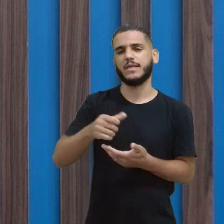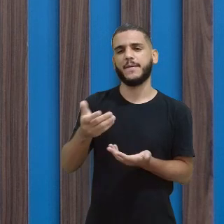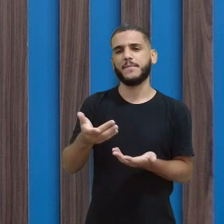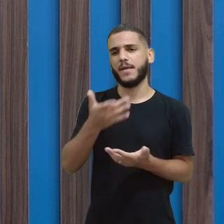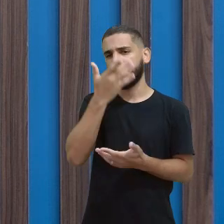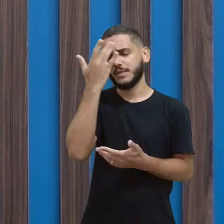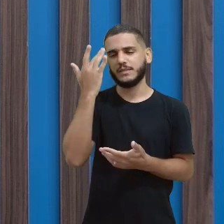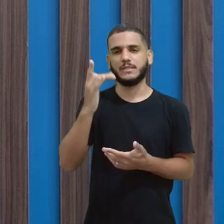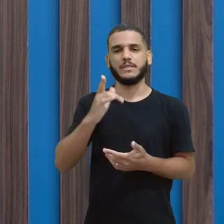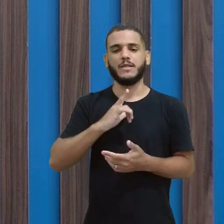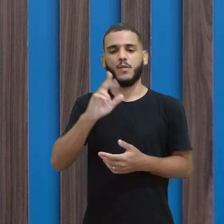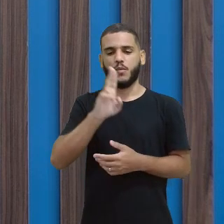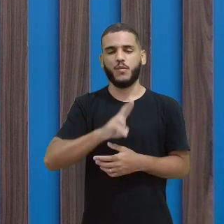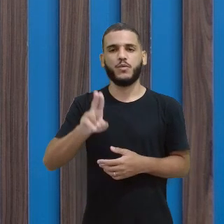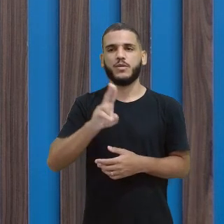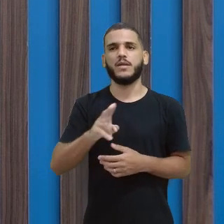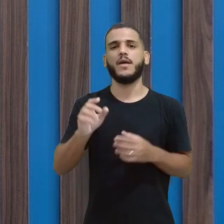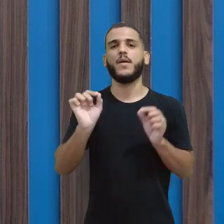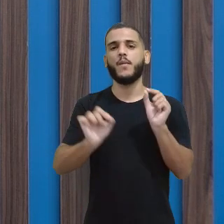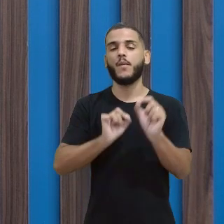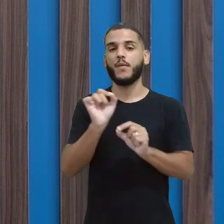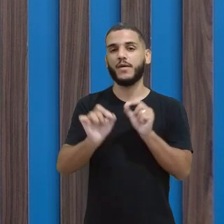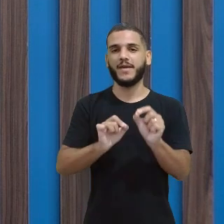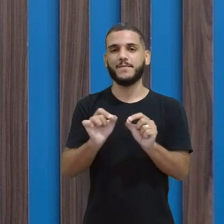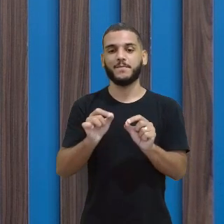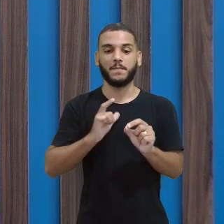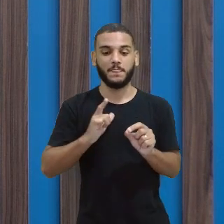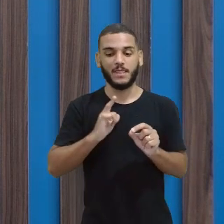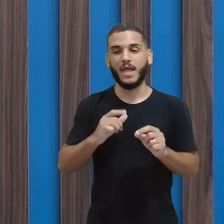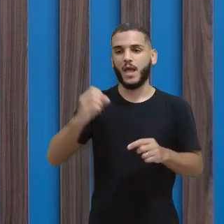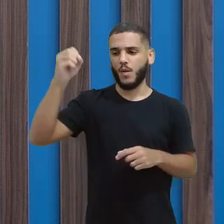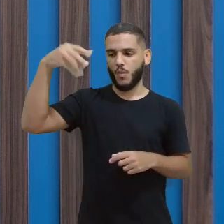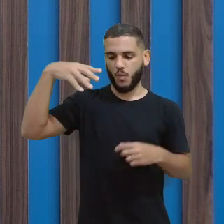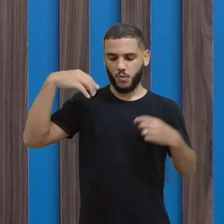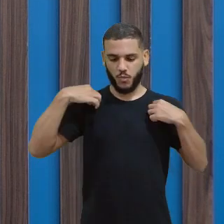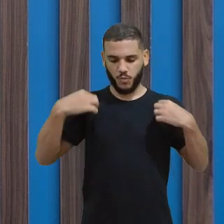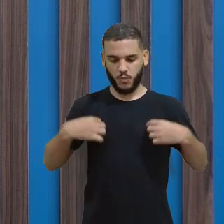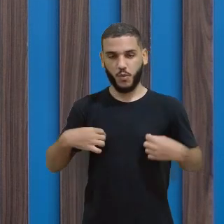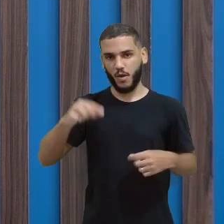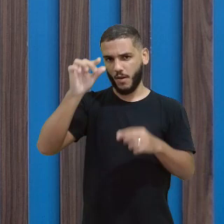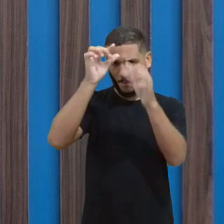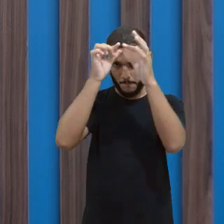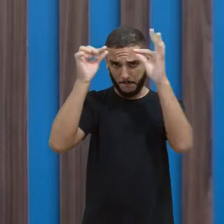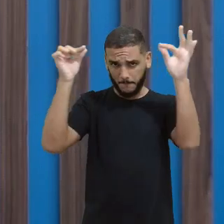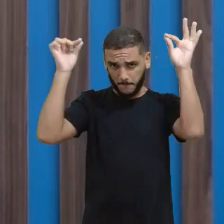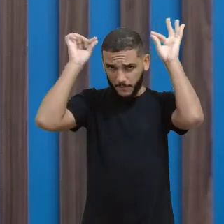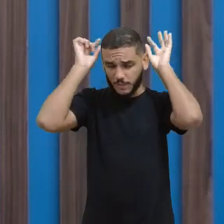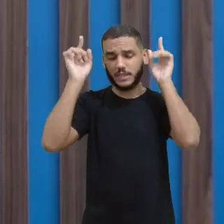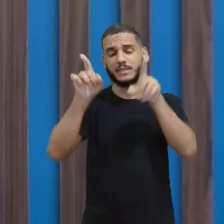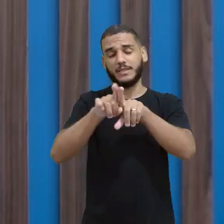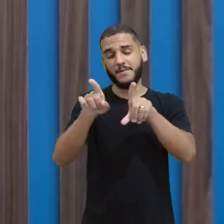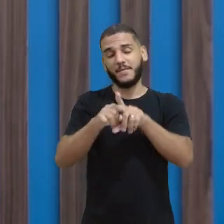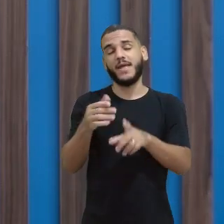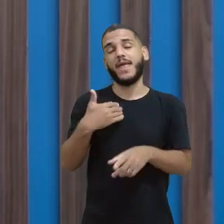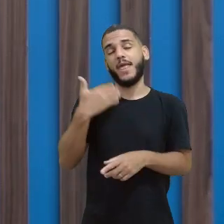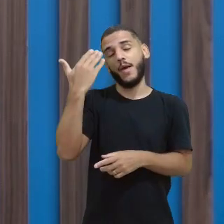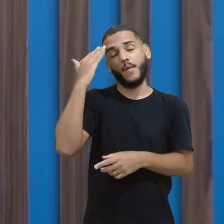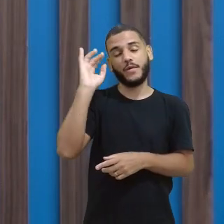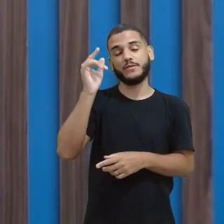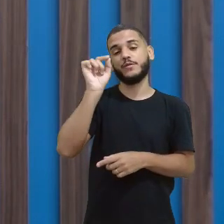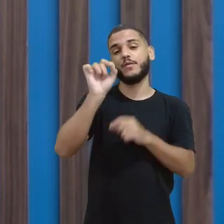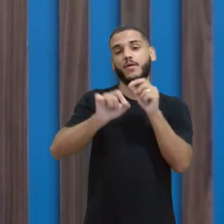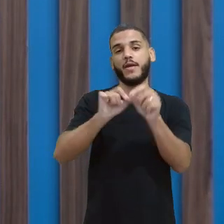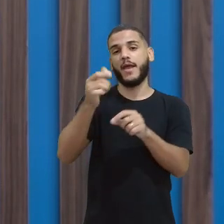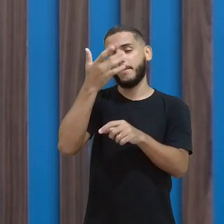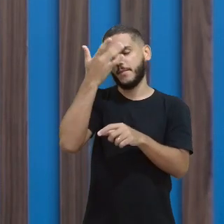enfeitar. Existe até lampazinha de LED que a gente bota na roupa, no boné. Eu acredito que alguns alunos da gente têm até no boné.